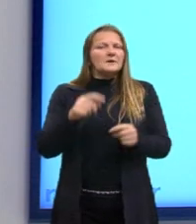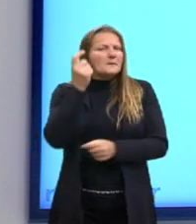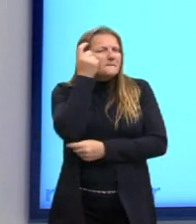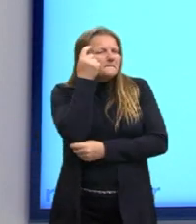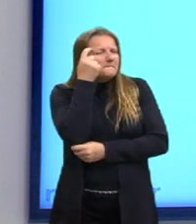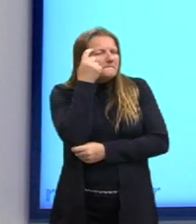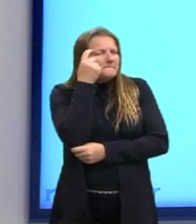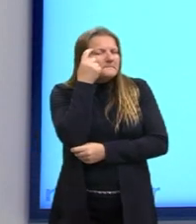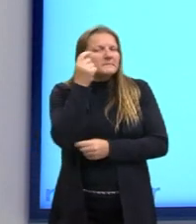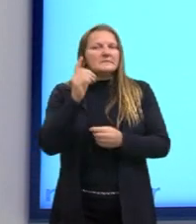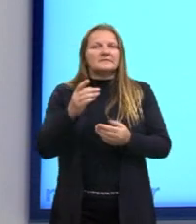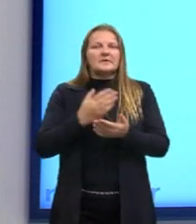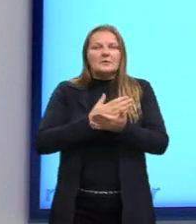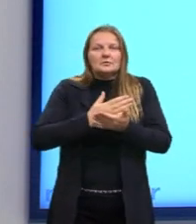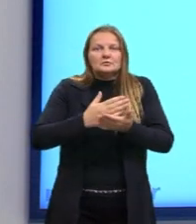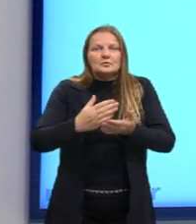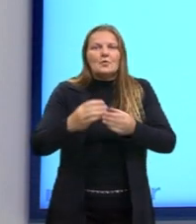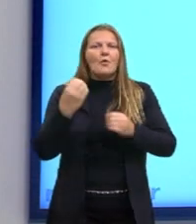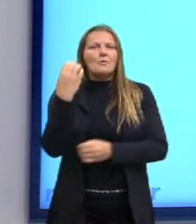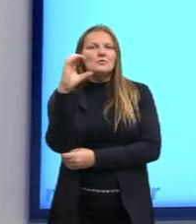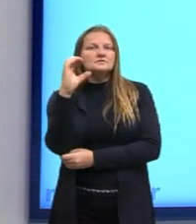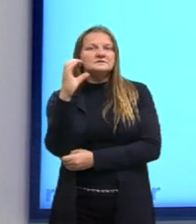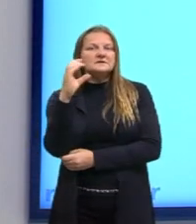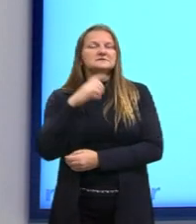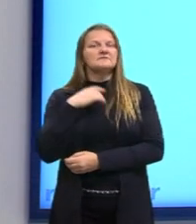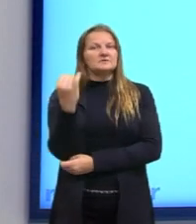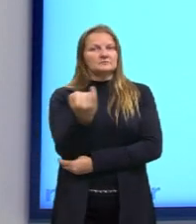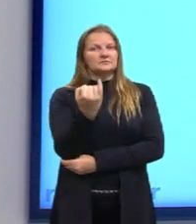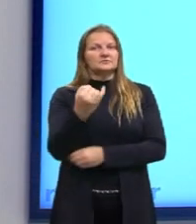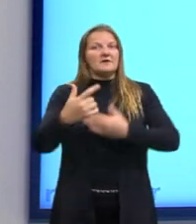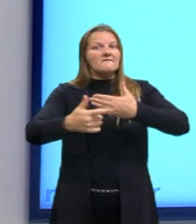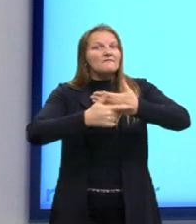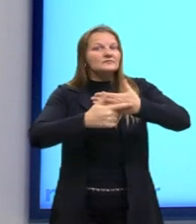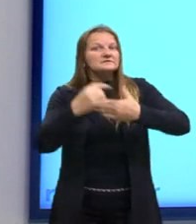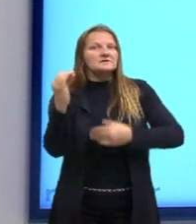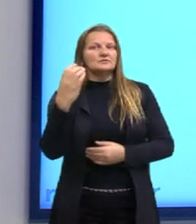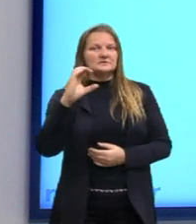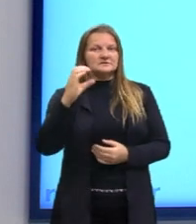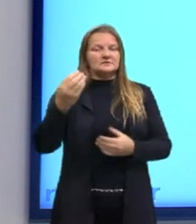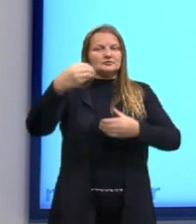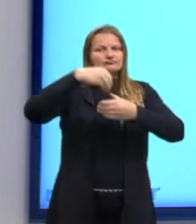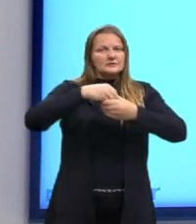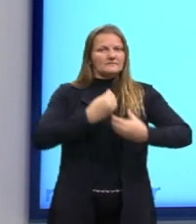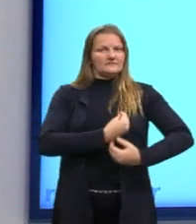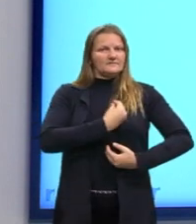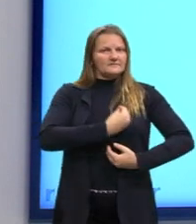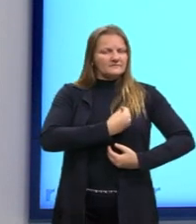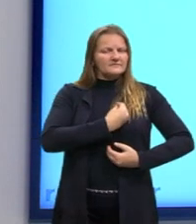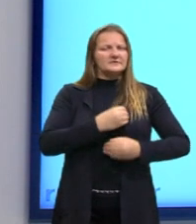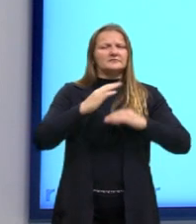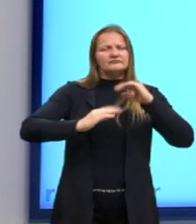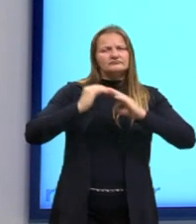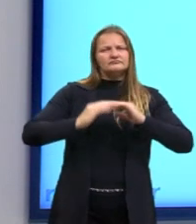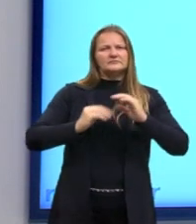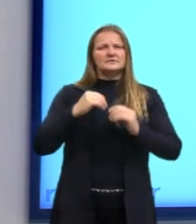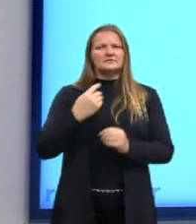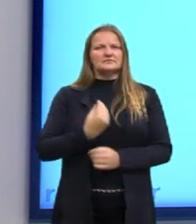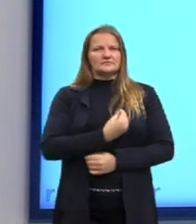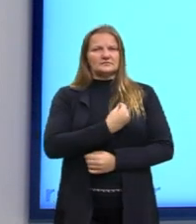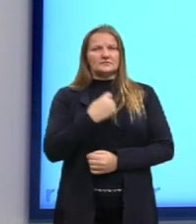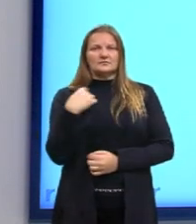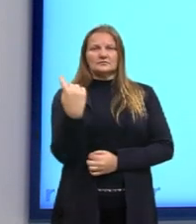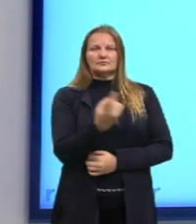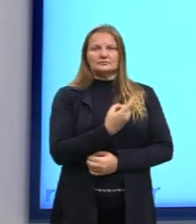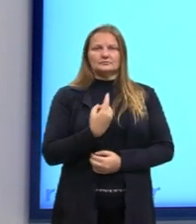a partir desse ver como a ciência foi importante e é importante em essas e em outras ações. Então olha só,